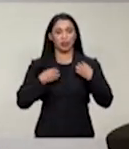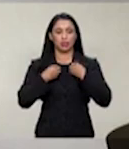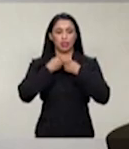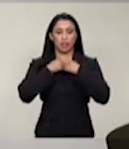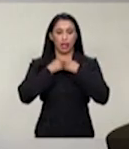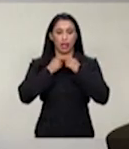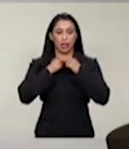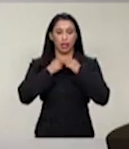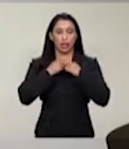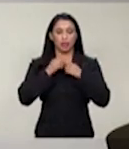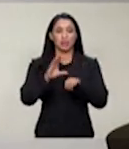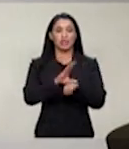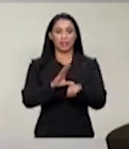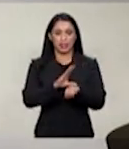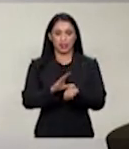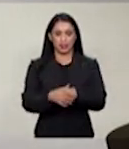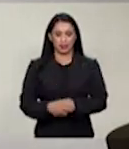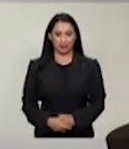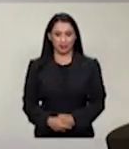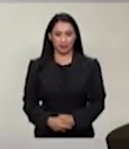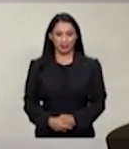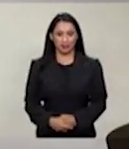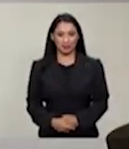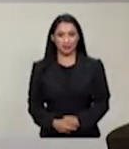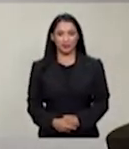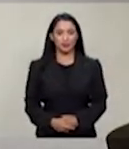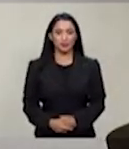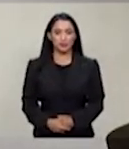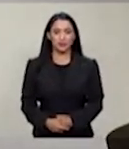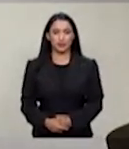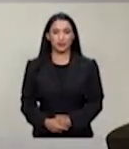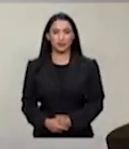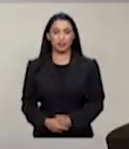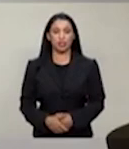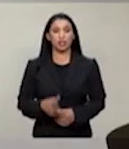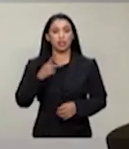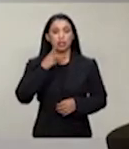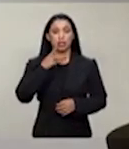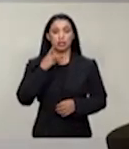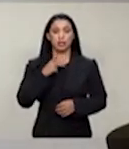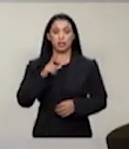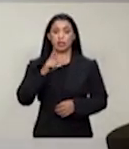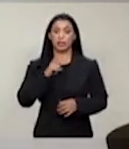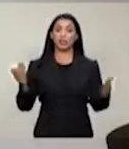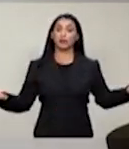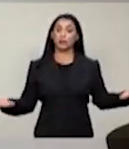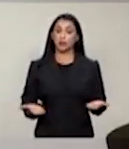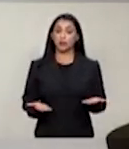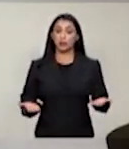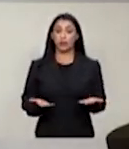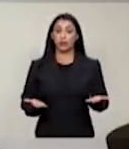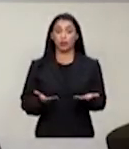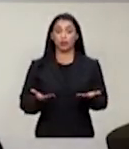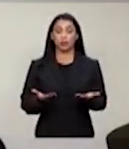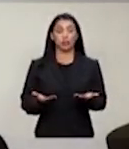Mas quero dizer que temos aqui, hoje, nesta comunicação, ao